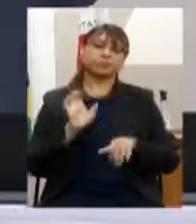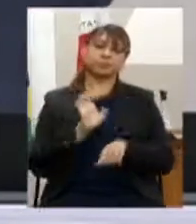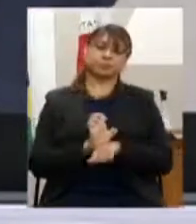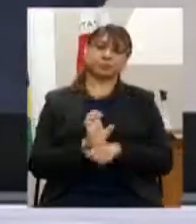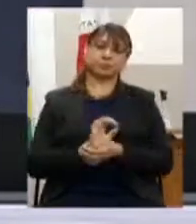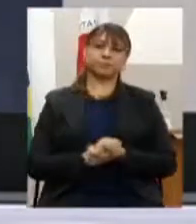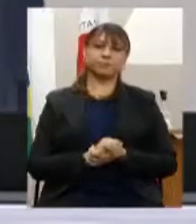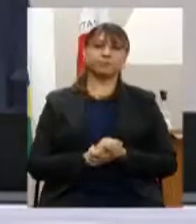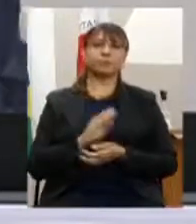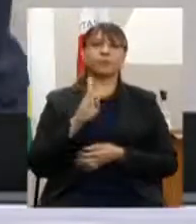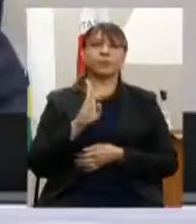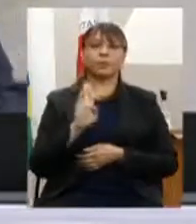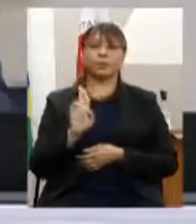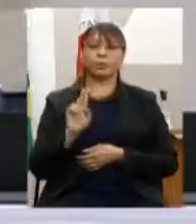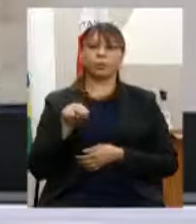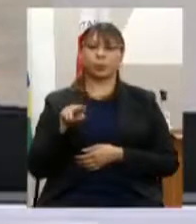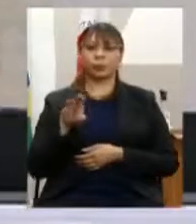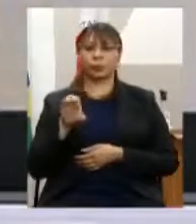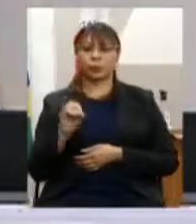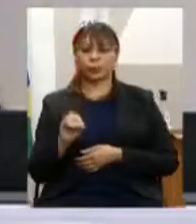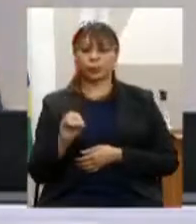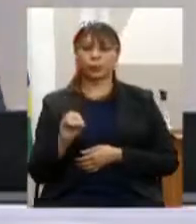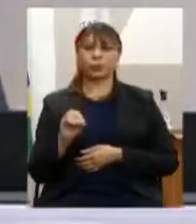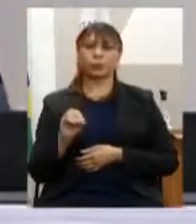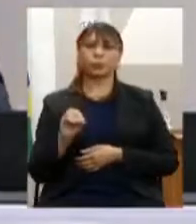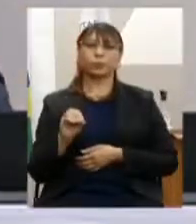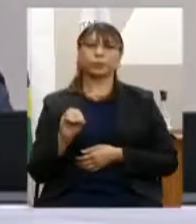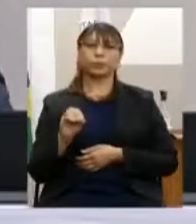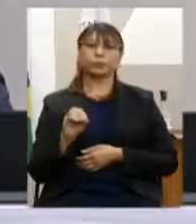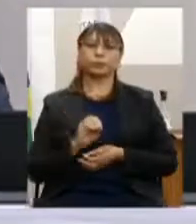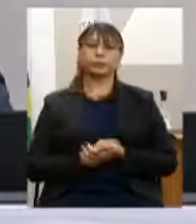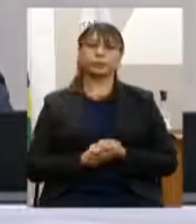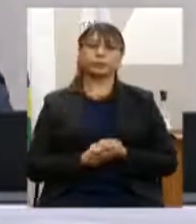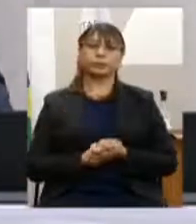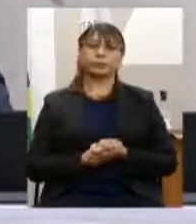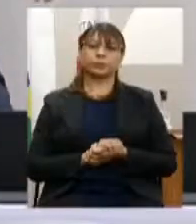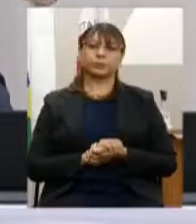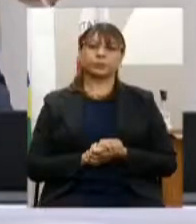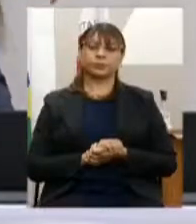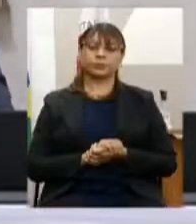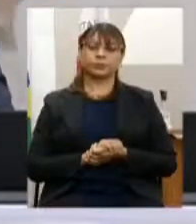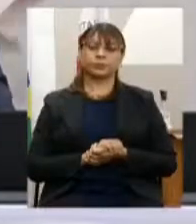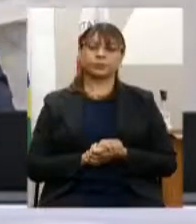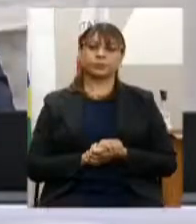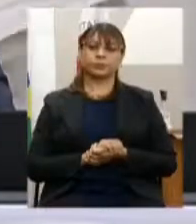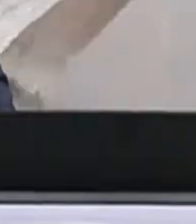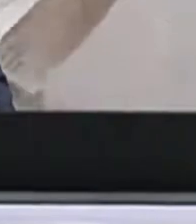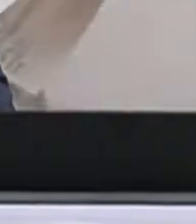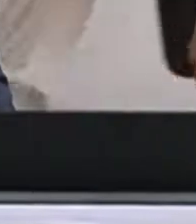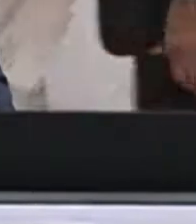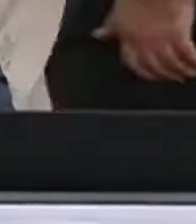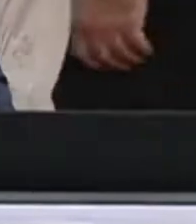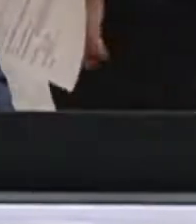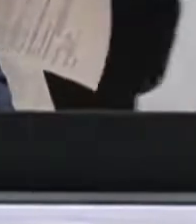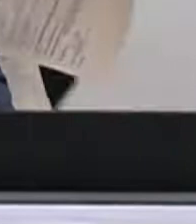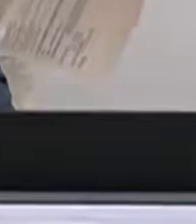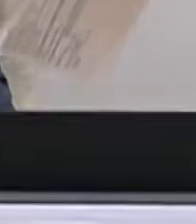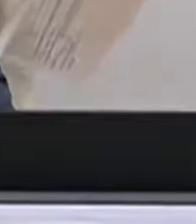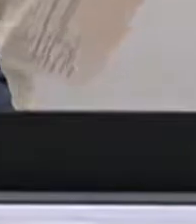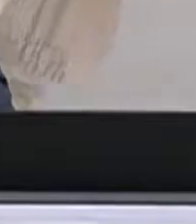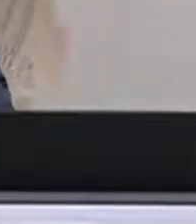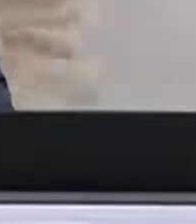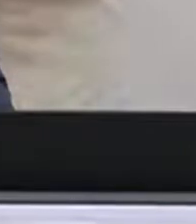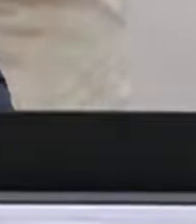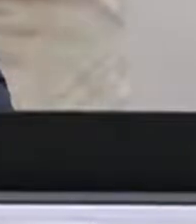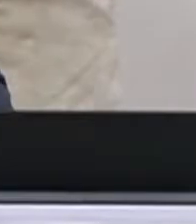Castapeta Pereira, coordenador estadual em Minas Gerais